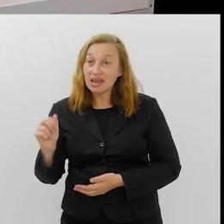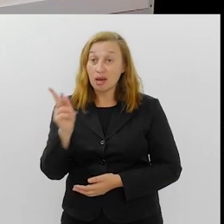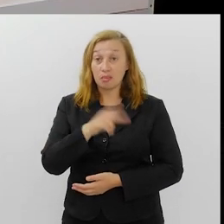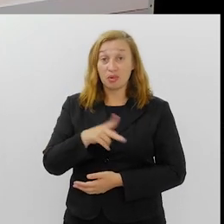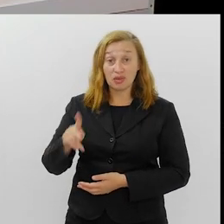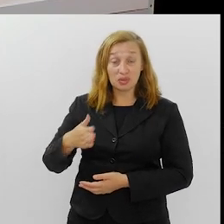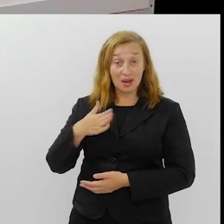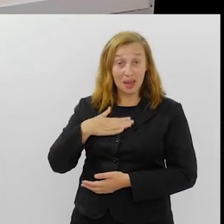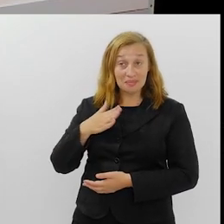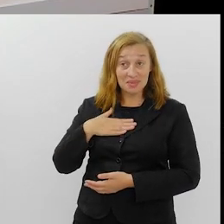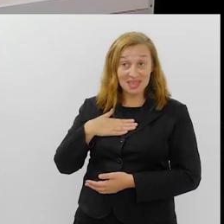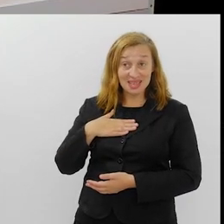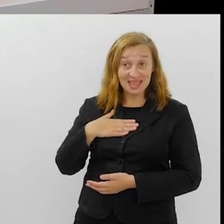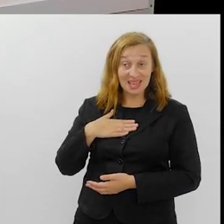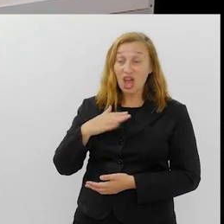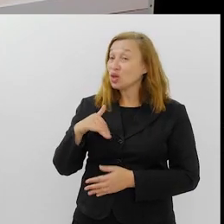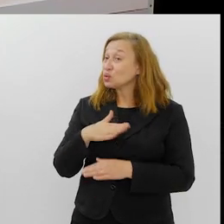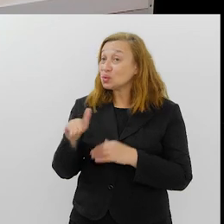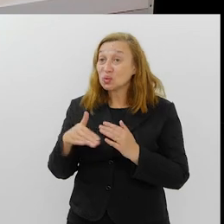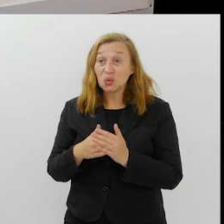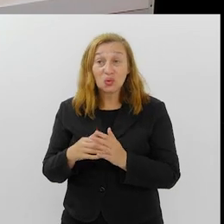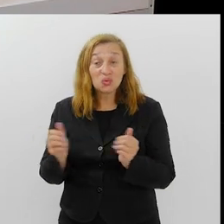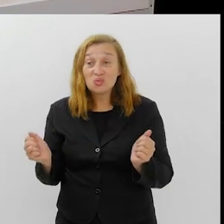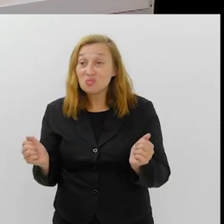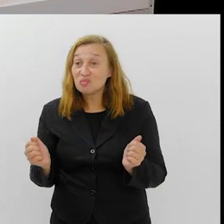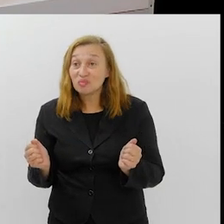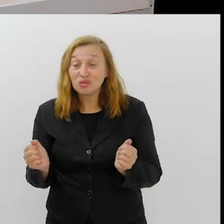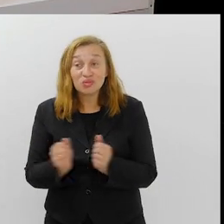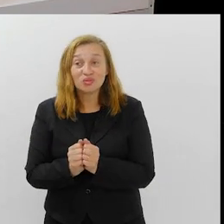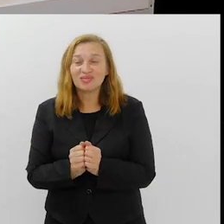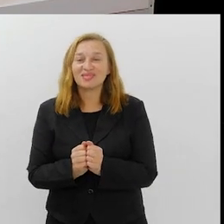professora, Leonardo Bruno,